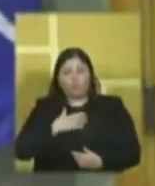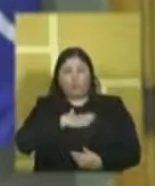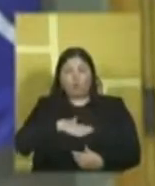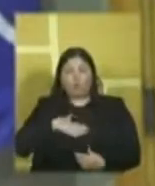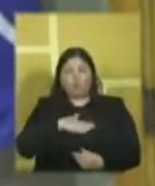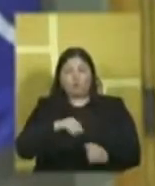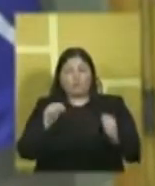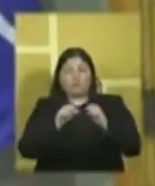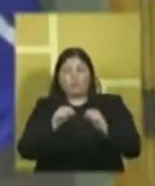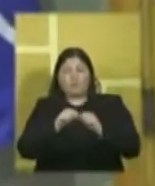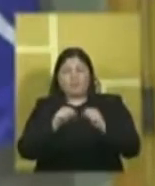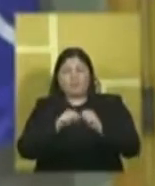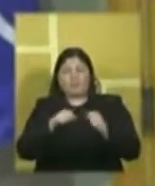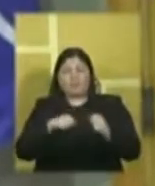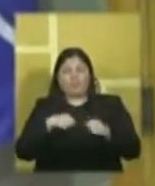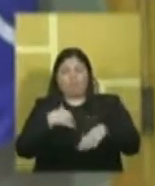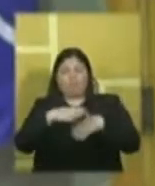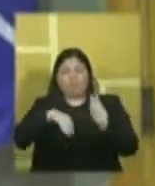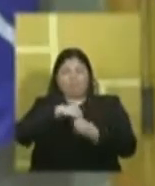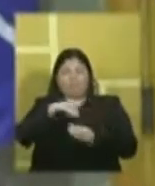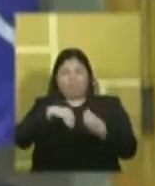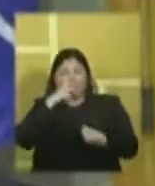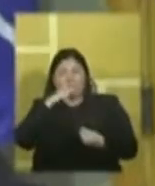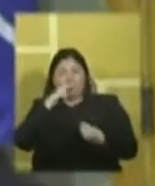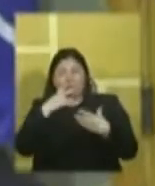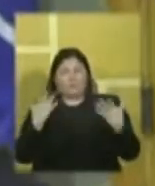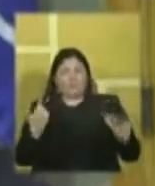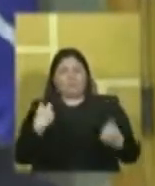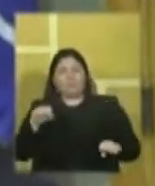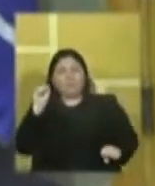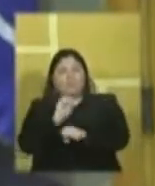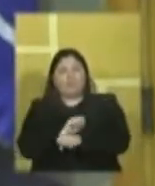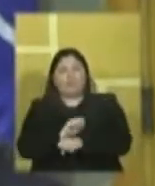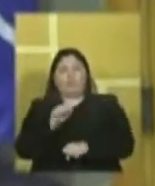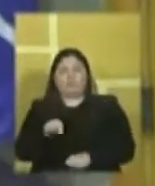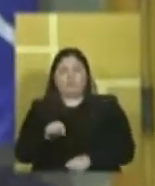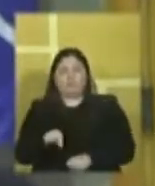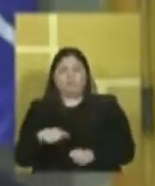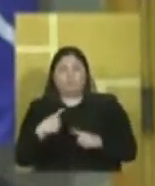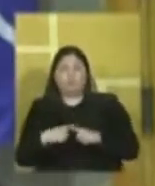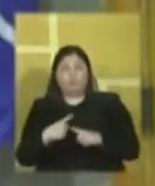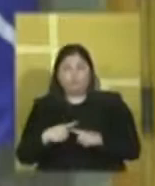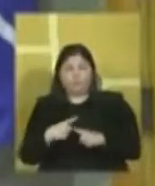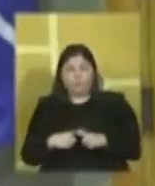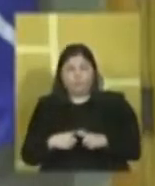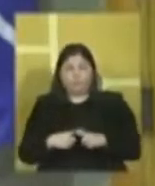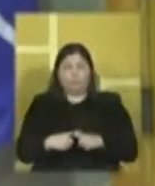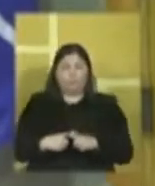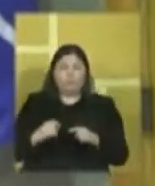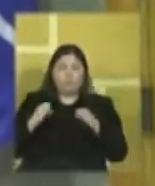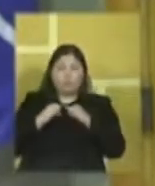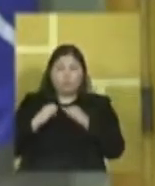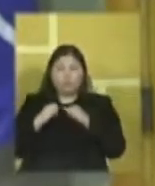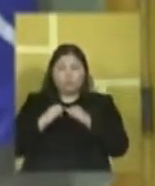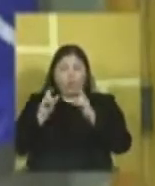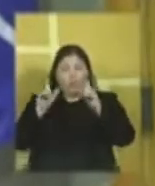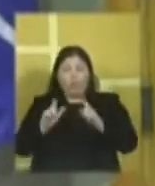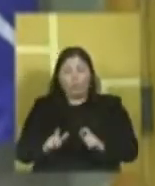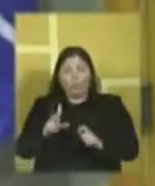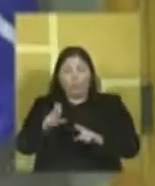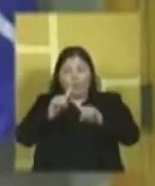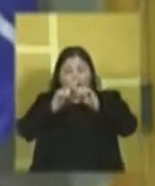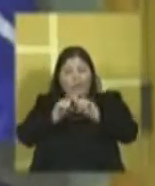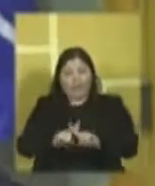tempestade em copo d'água. Nós temos que dar um basta nisso. Por quê? Uma instituição como a Caixa Econômica